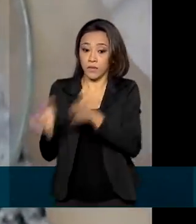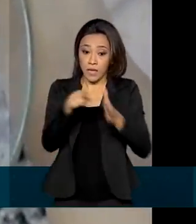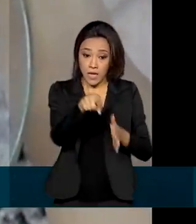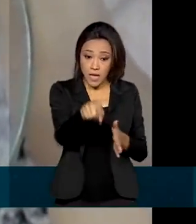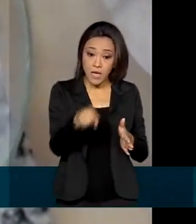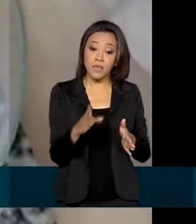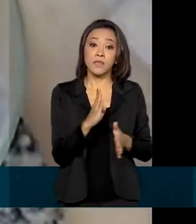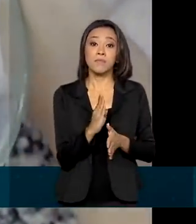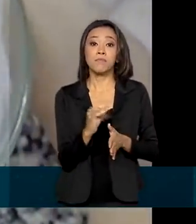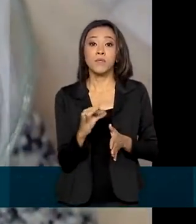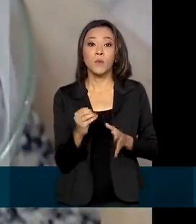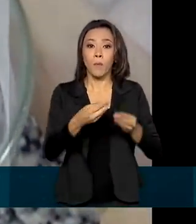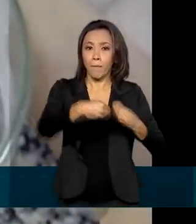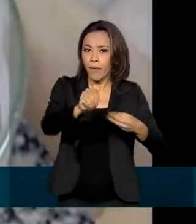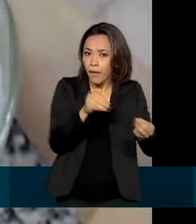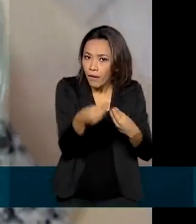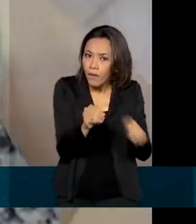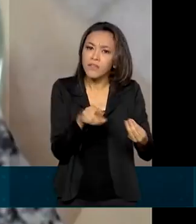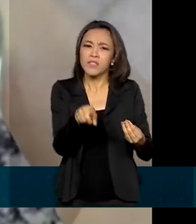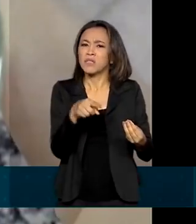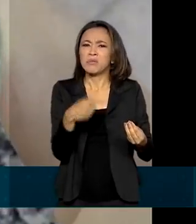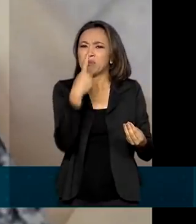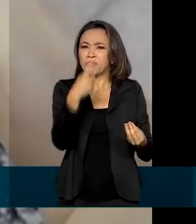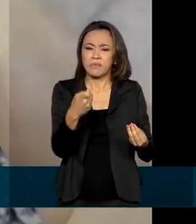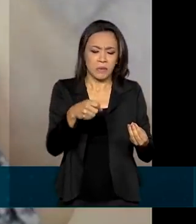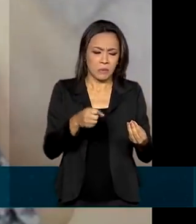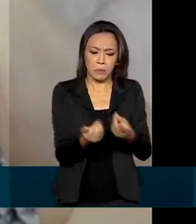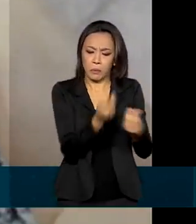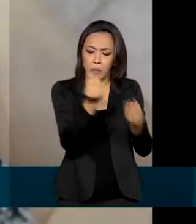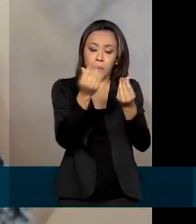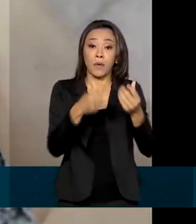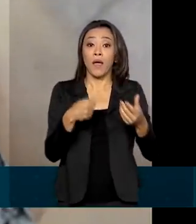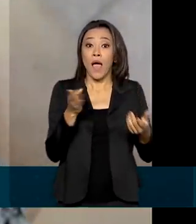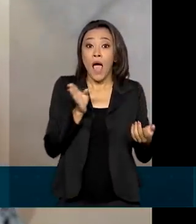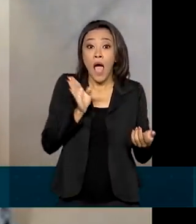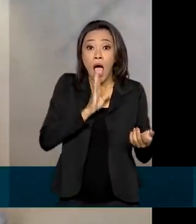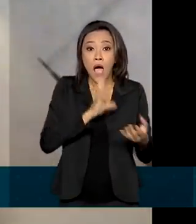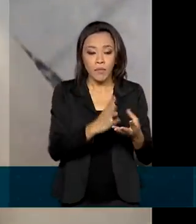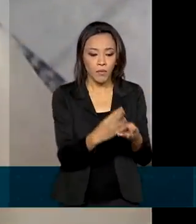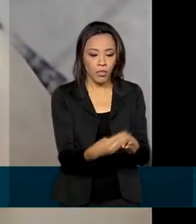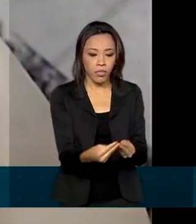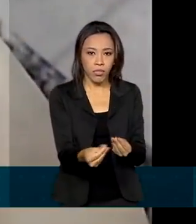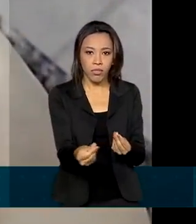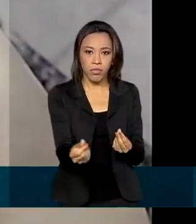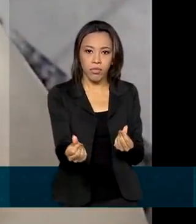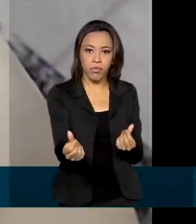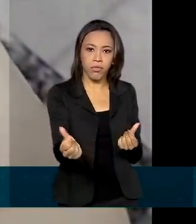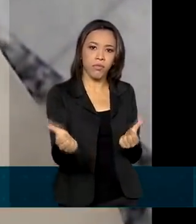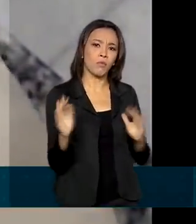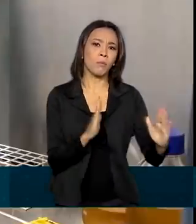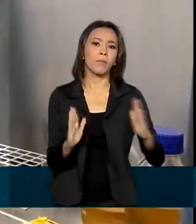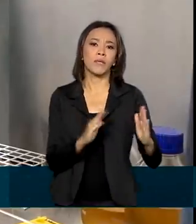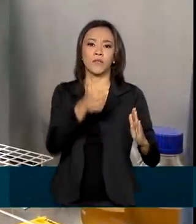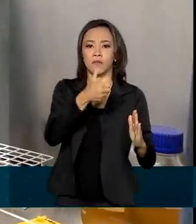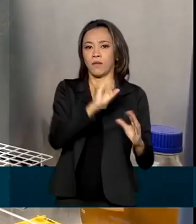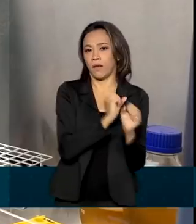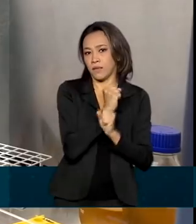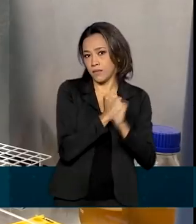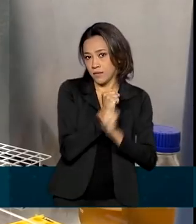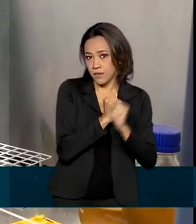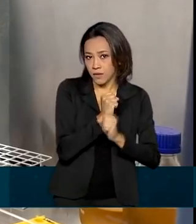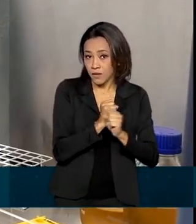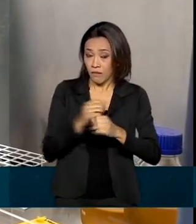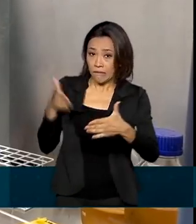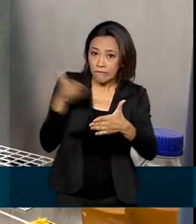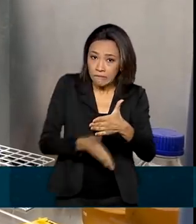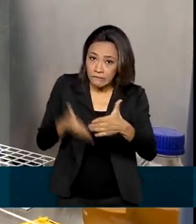tem uma resistência alta, não é poluente e se degrada mais rapidamente, em até 10 anos. O entrave